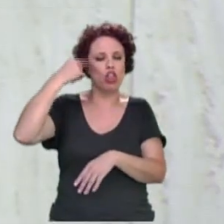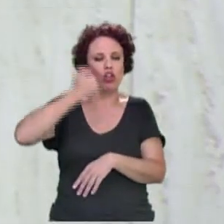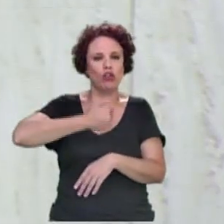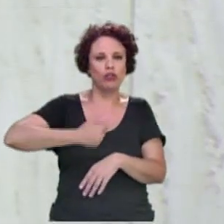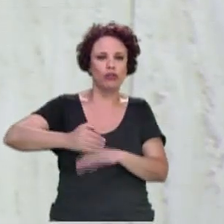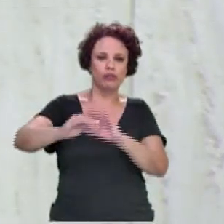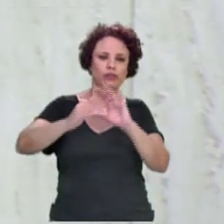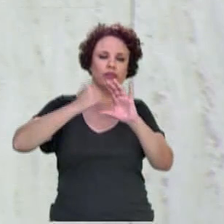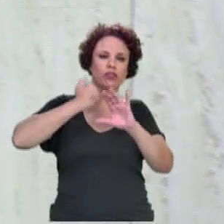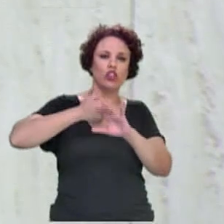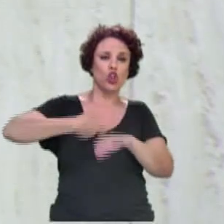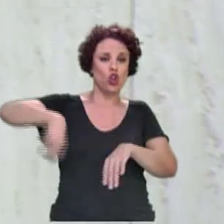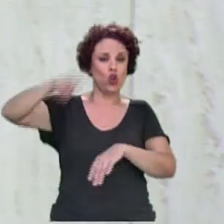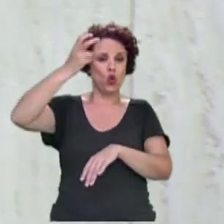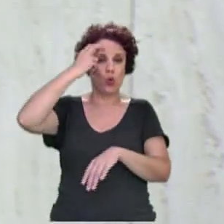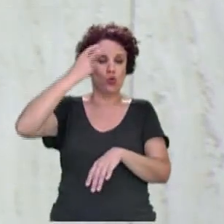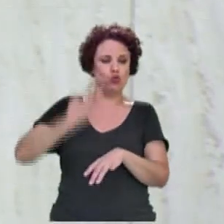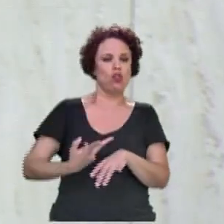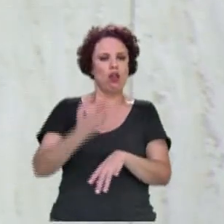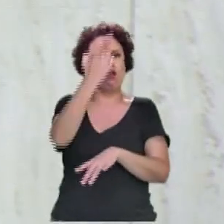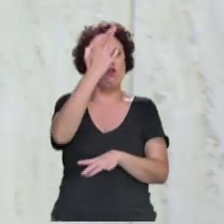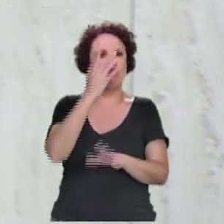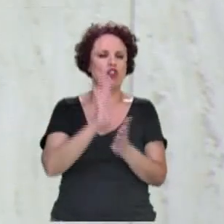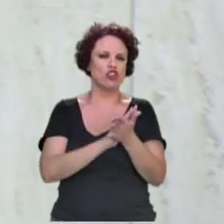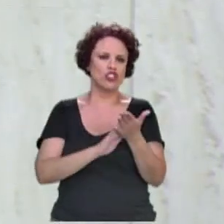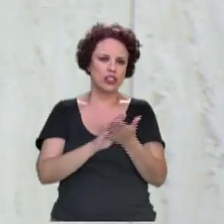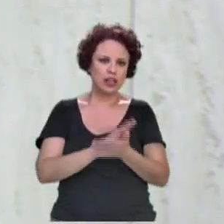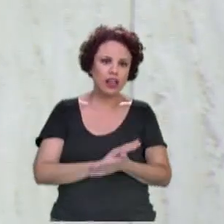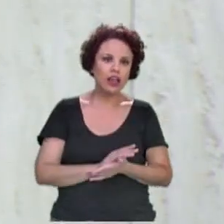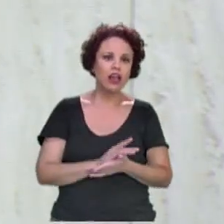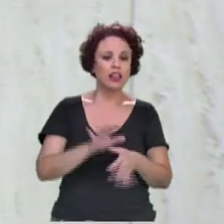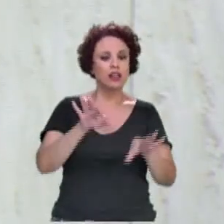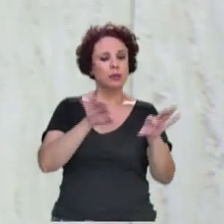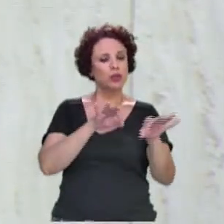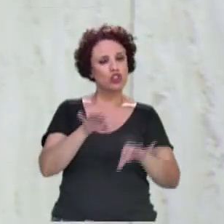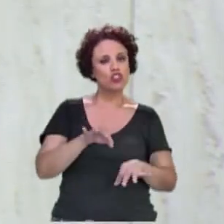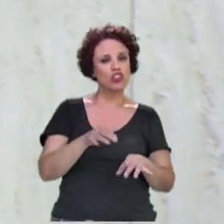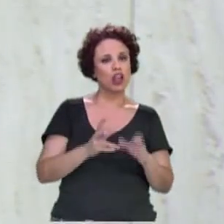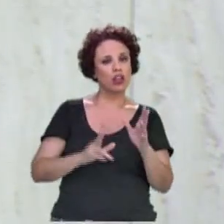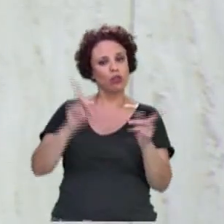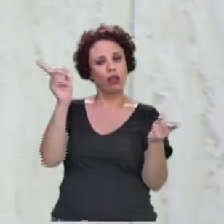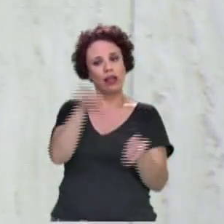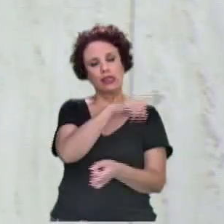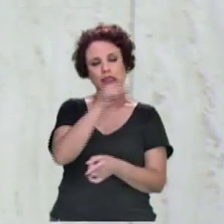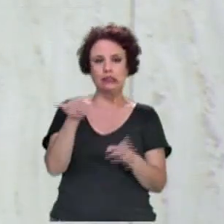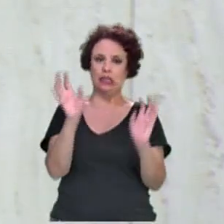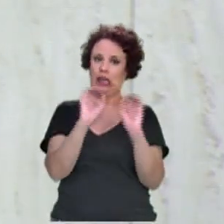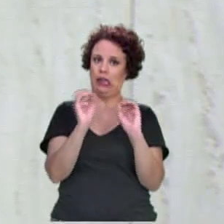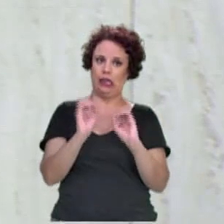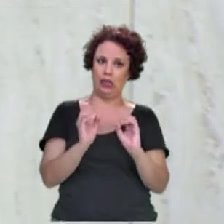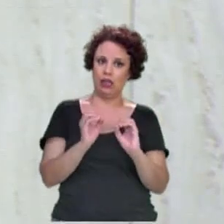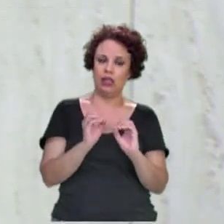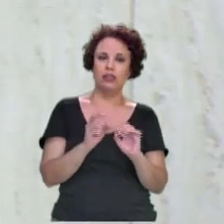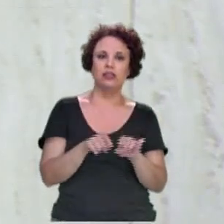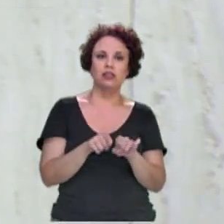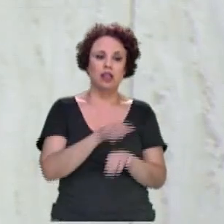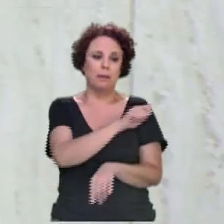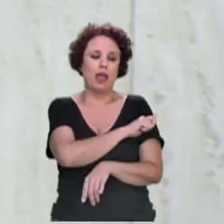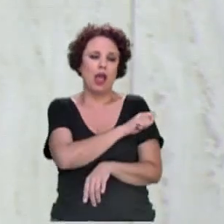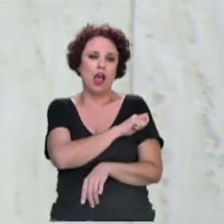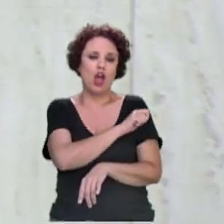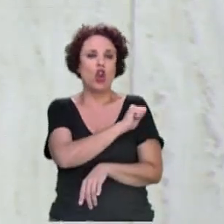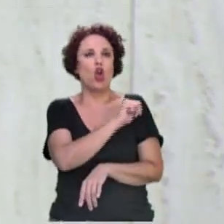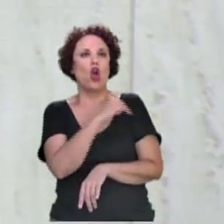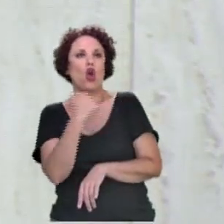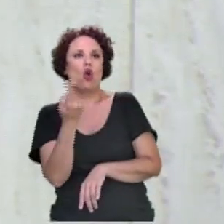haverá cortes na cultura, dizendo que não haverá extinção de programas e muito menos corte de alunos ou